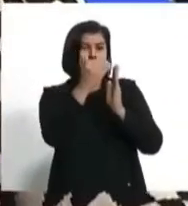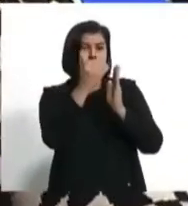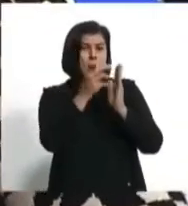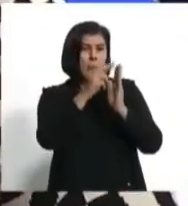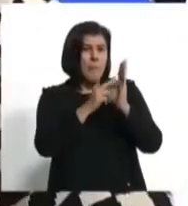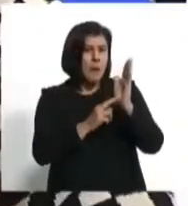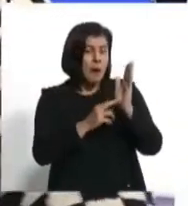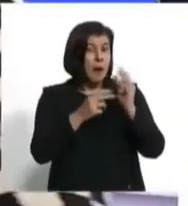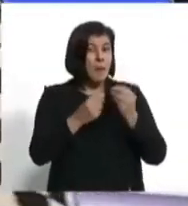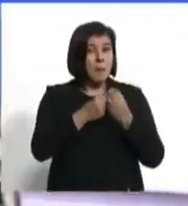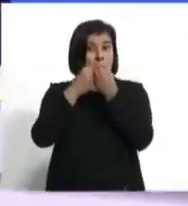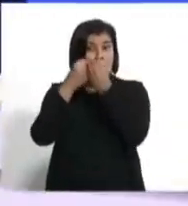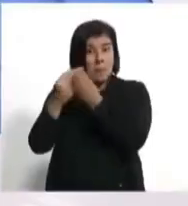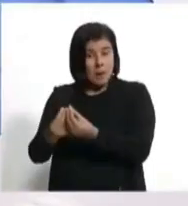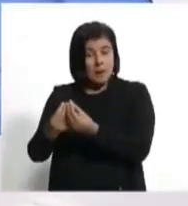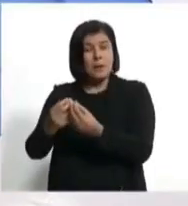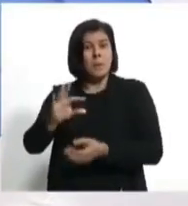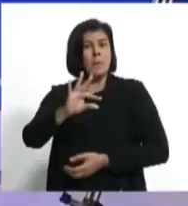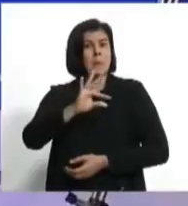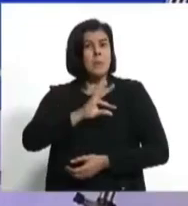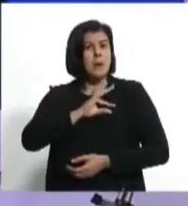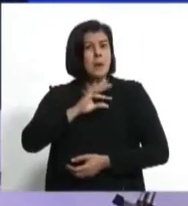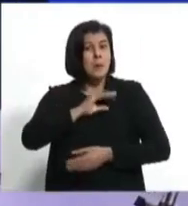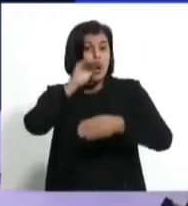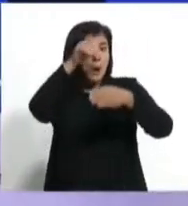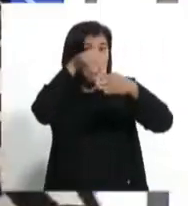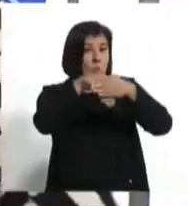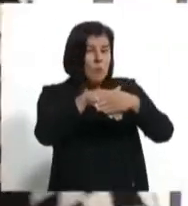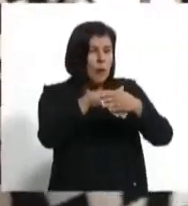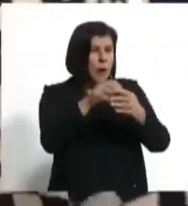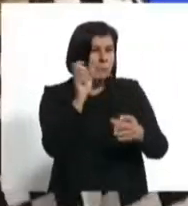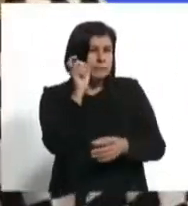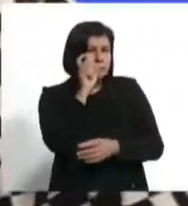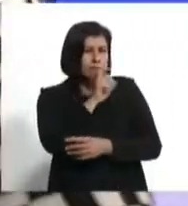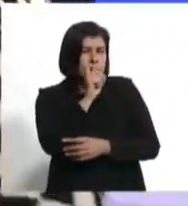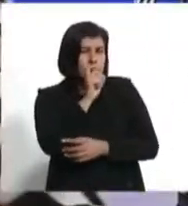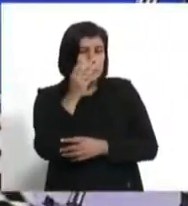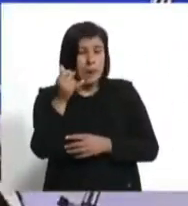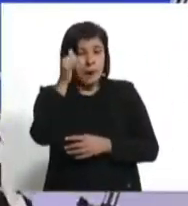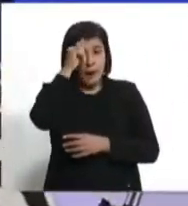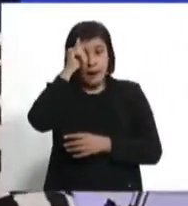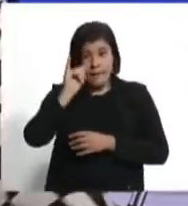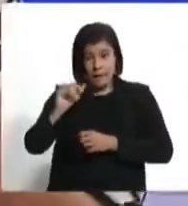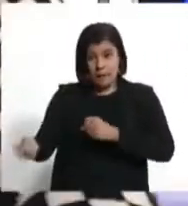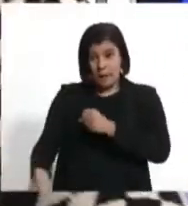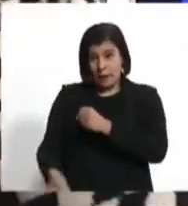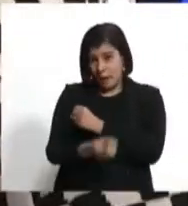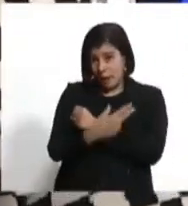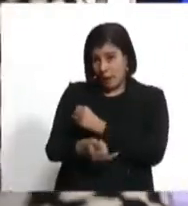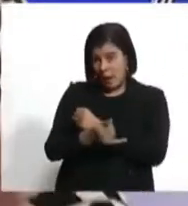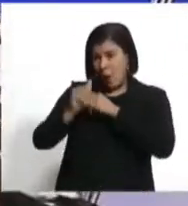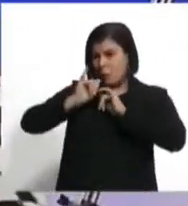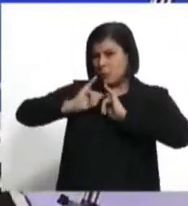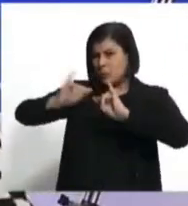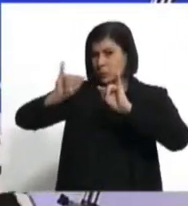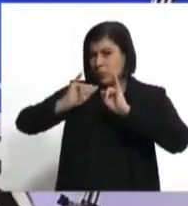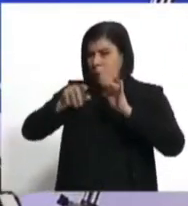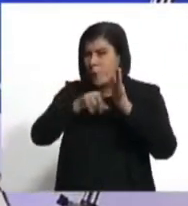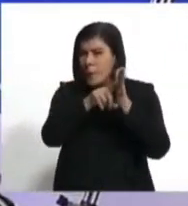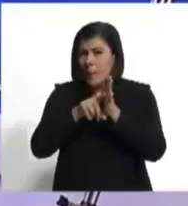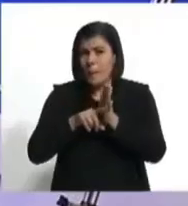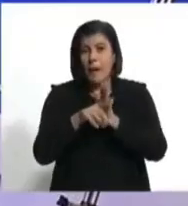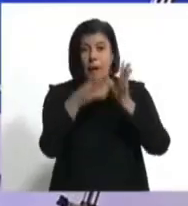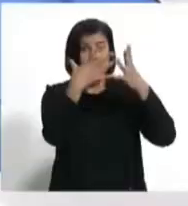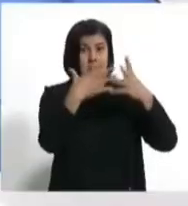para a polícia. O eleitor tem que deixar de ser enganado, tem que combater a corrupção, investigando, denunciando e não sendo